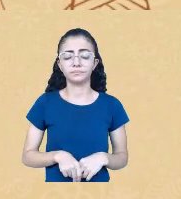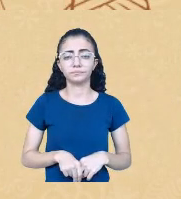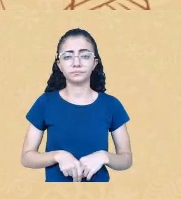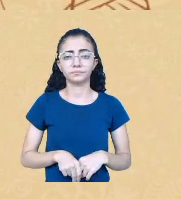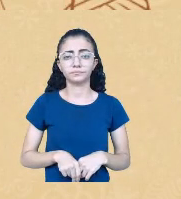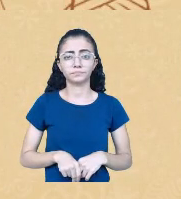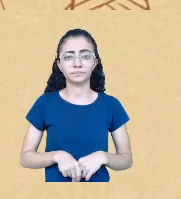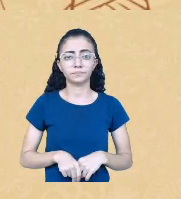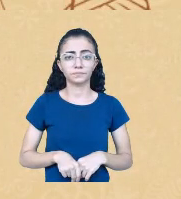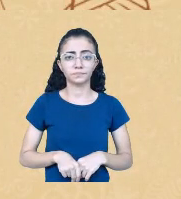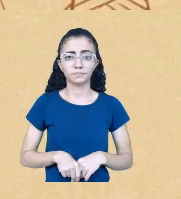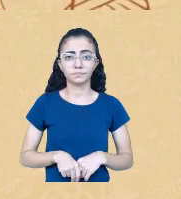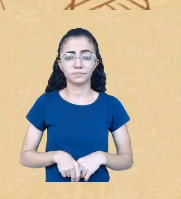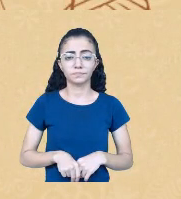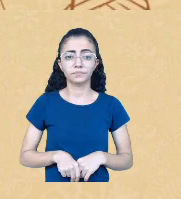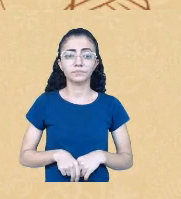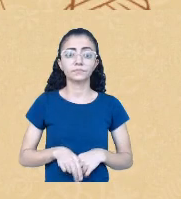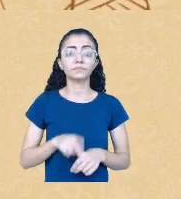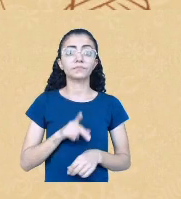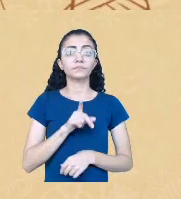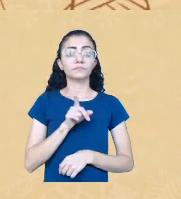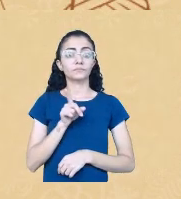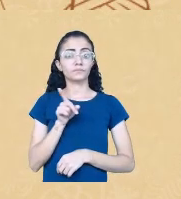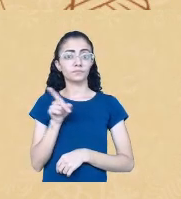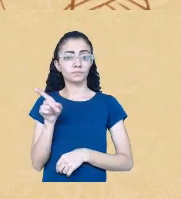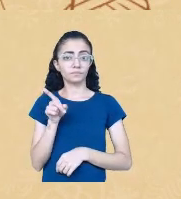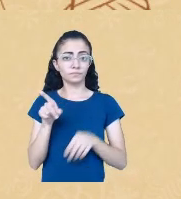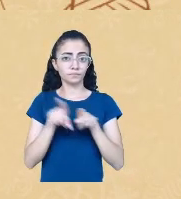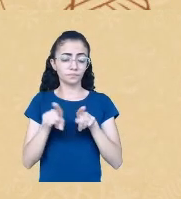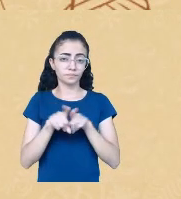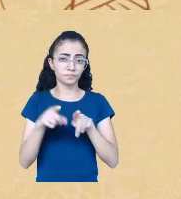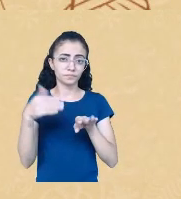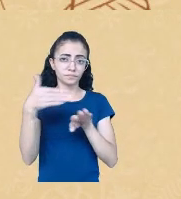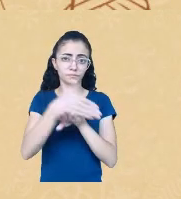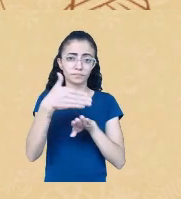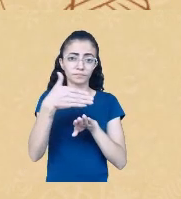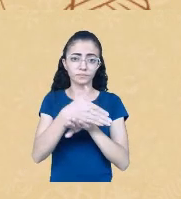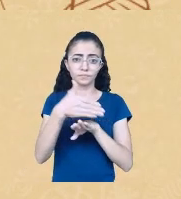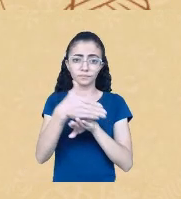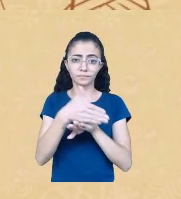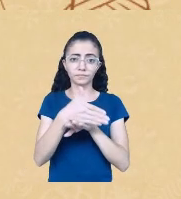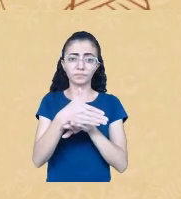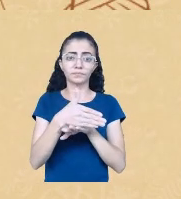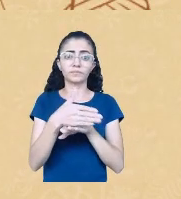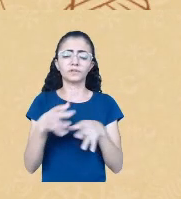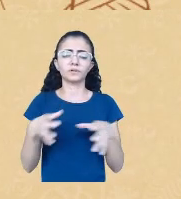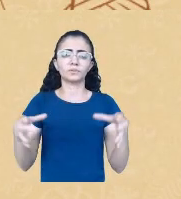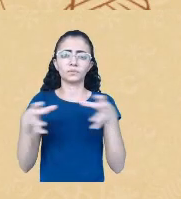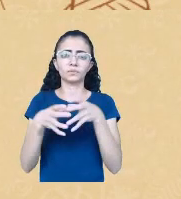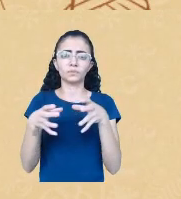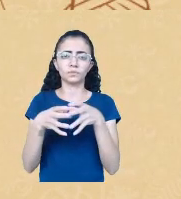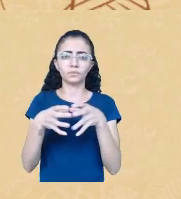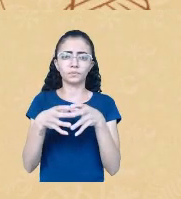e a Lorixá, à frente do Ile Ache Alagbet Orum.